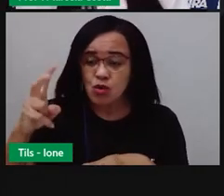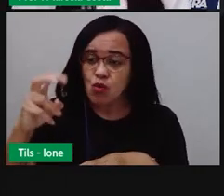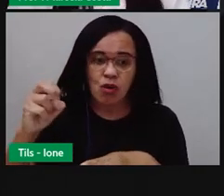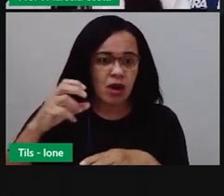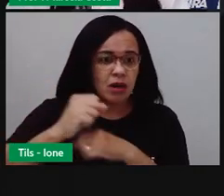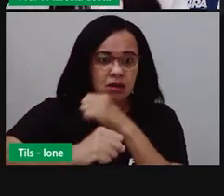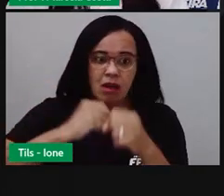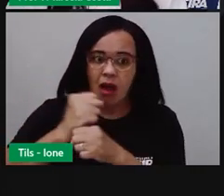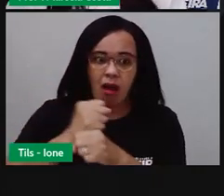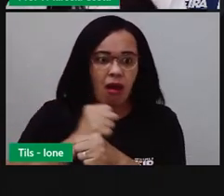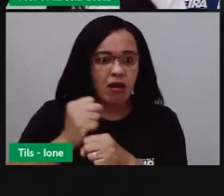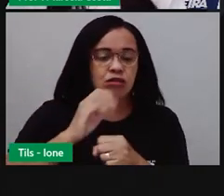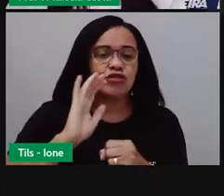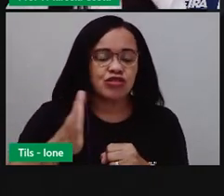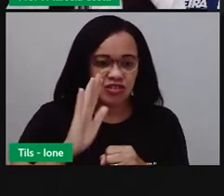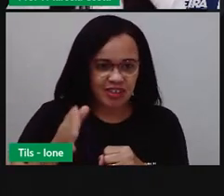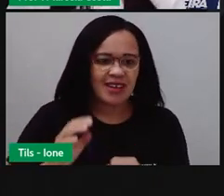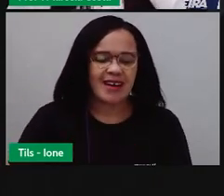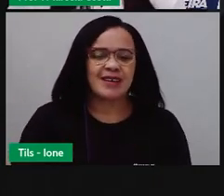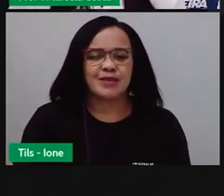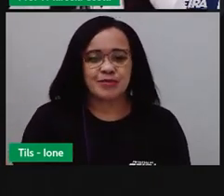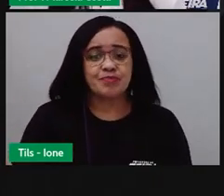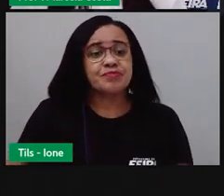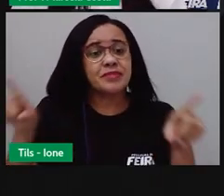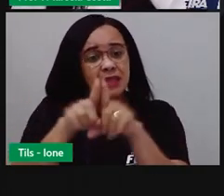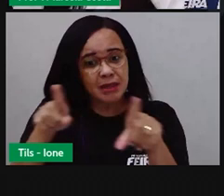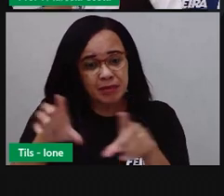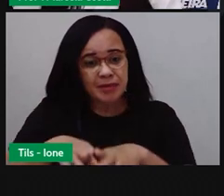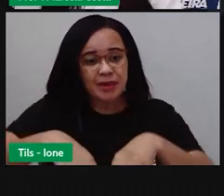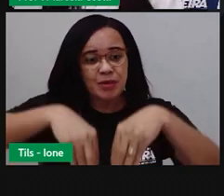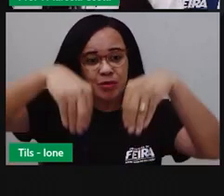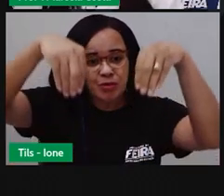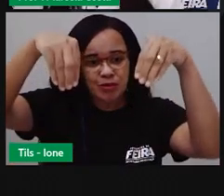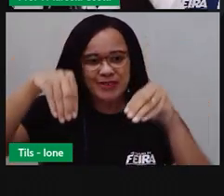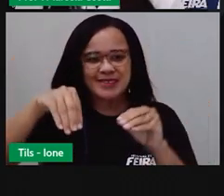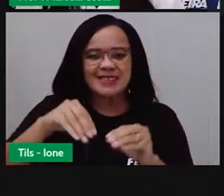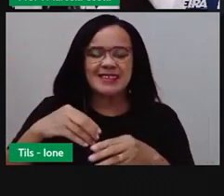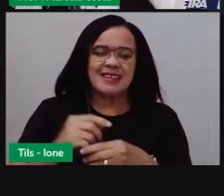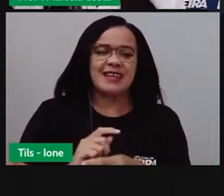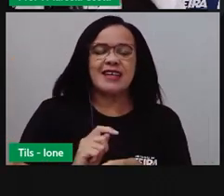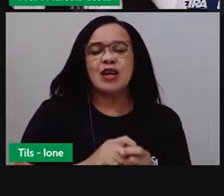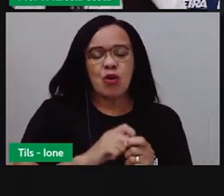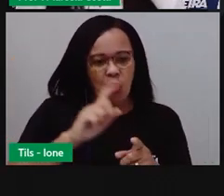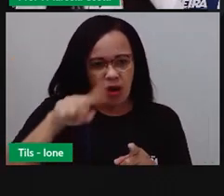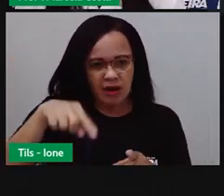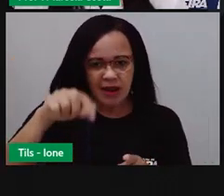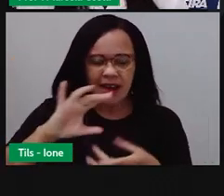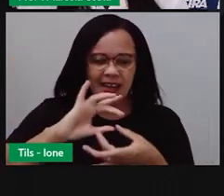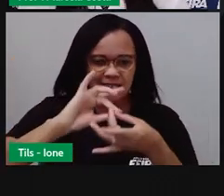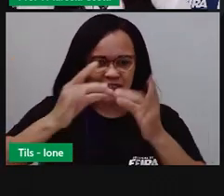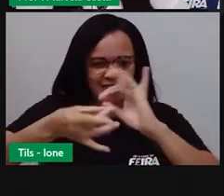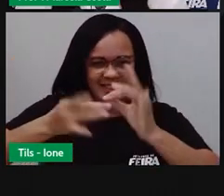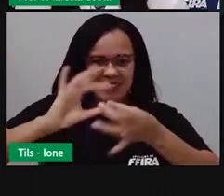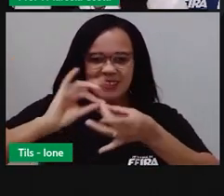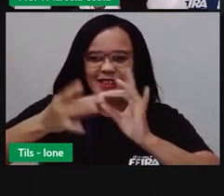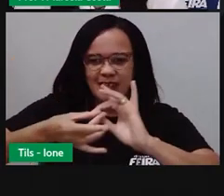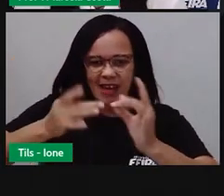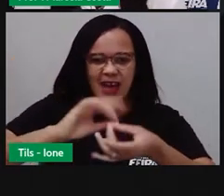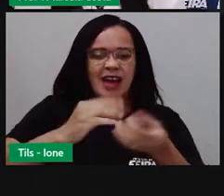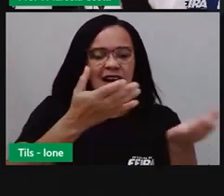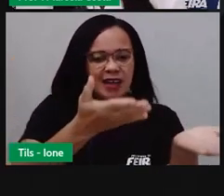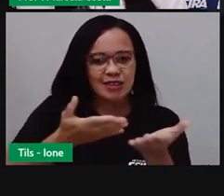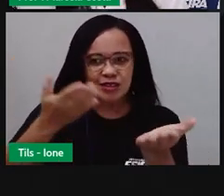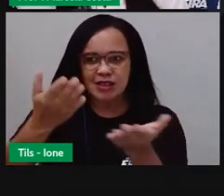Tem também o Museu Regional de Arte, né, que recebe exposições de diferentes artistas aqui da região,